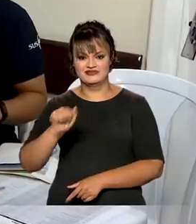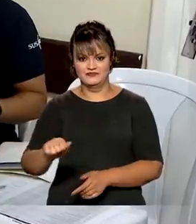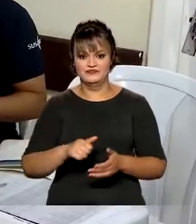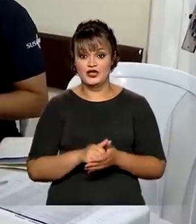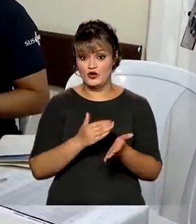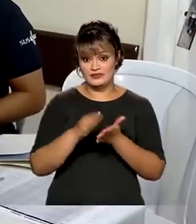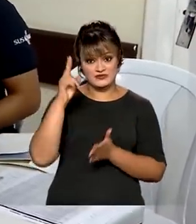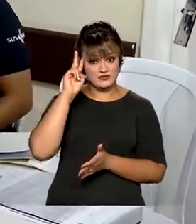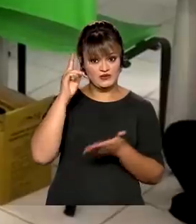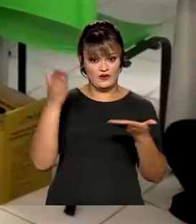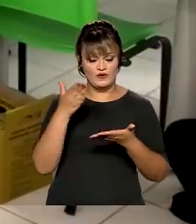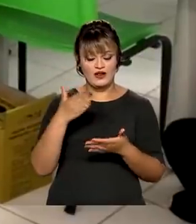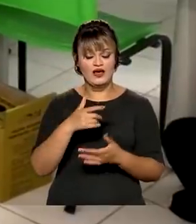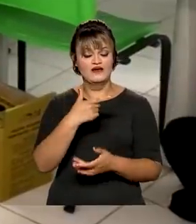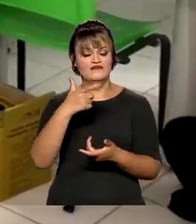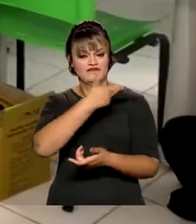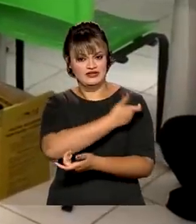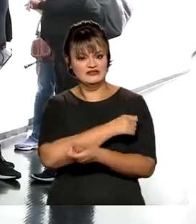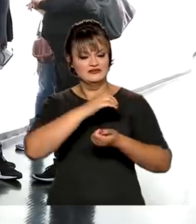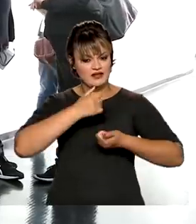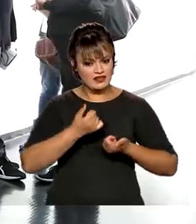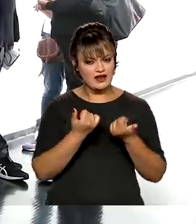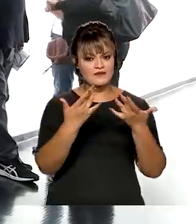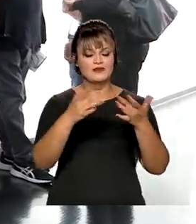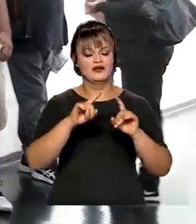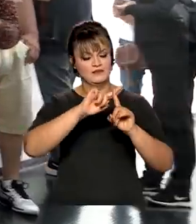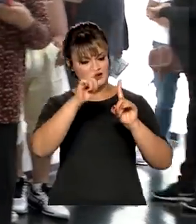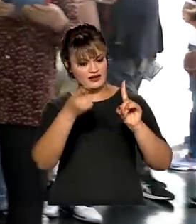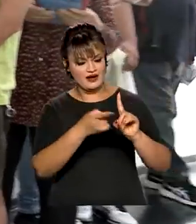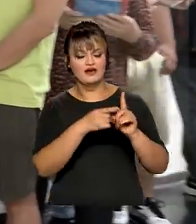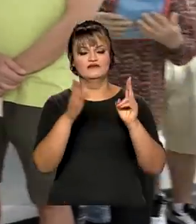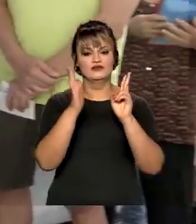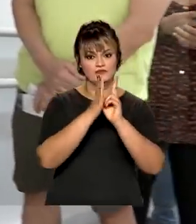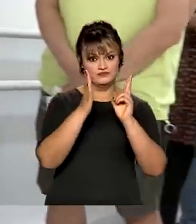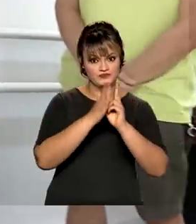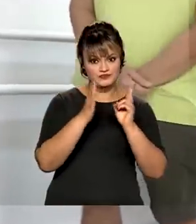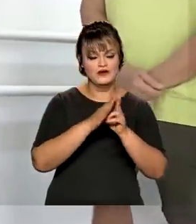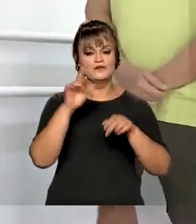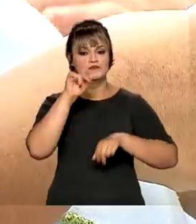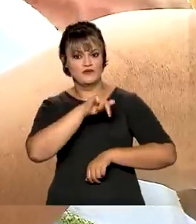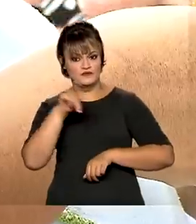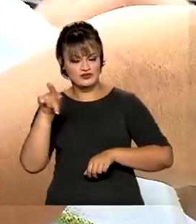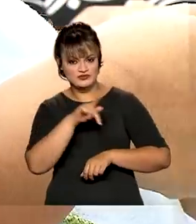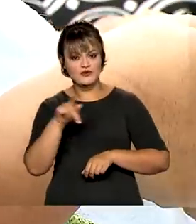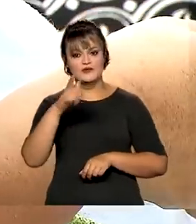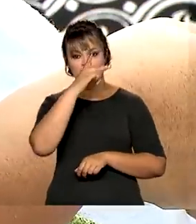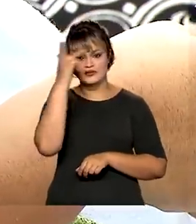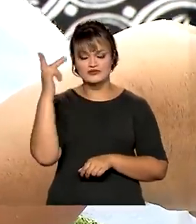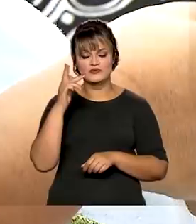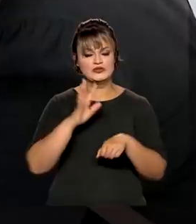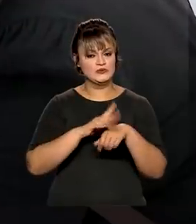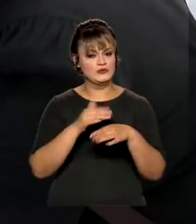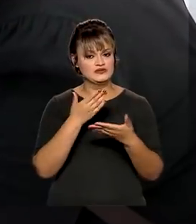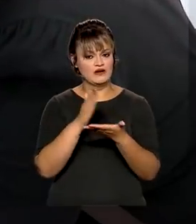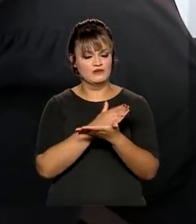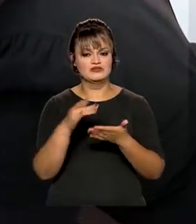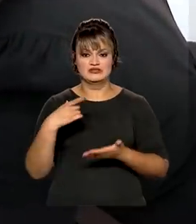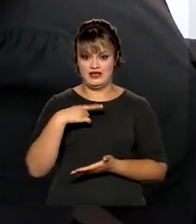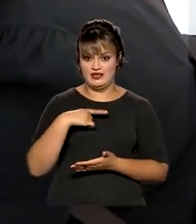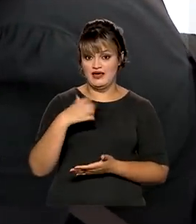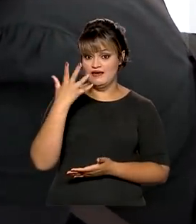segunda-feira, dose está liberada para gestantes indígenas, professores e pessoas com comorbidades.